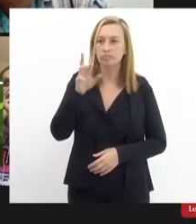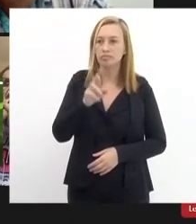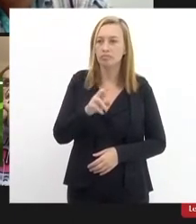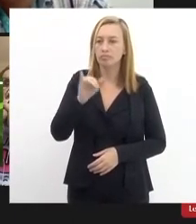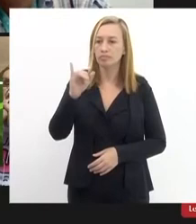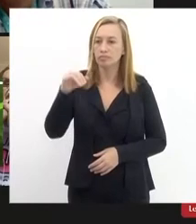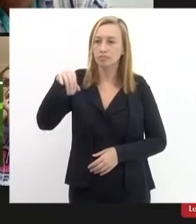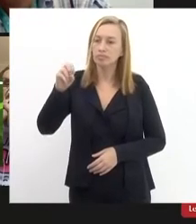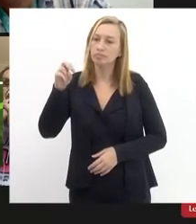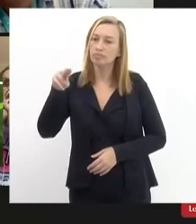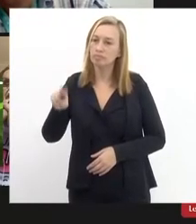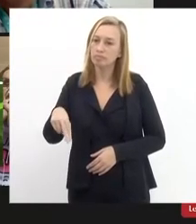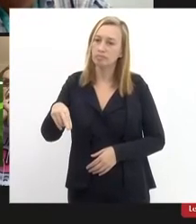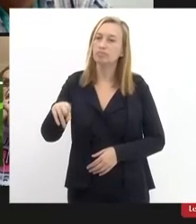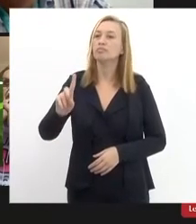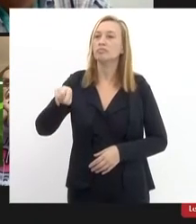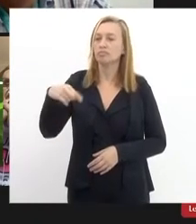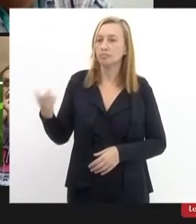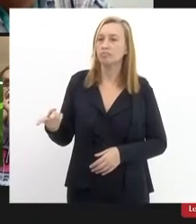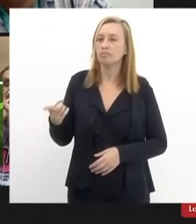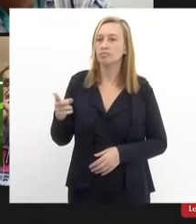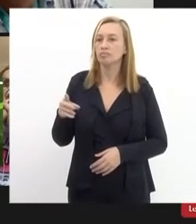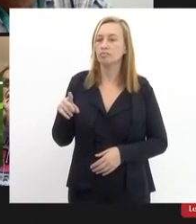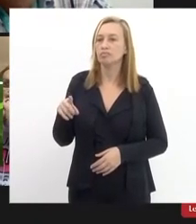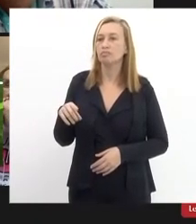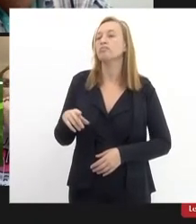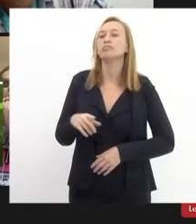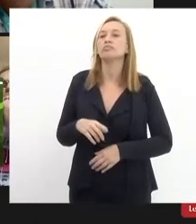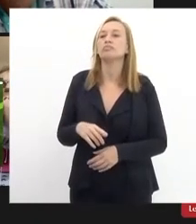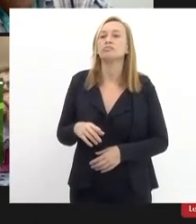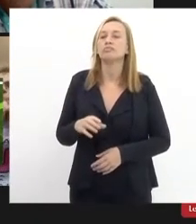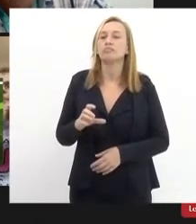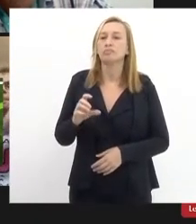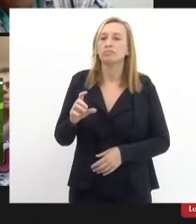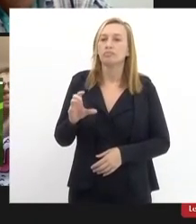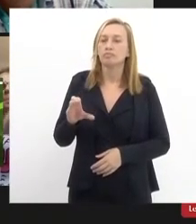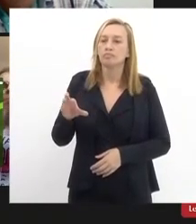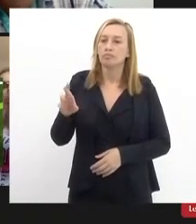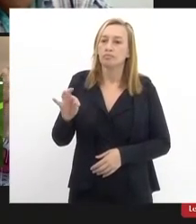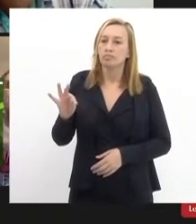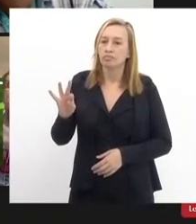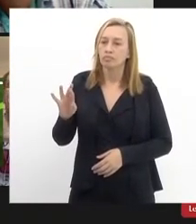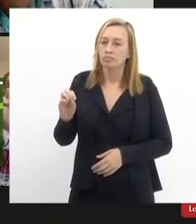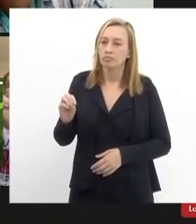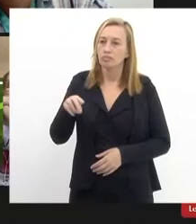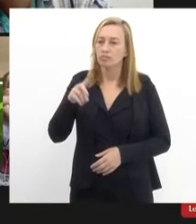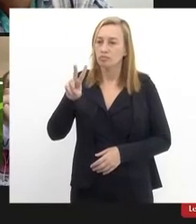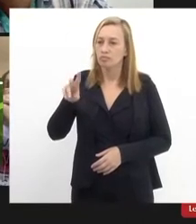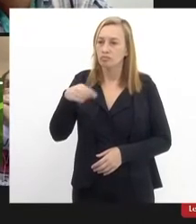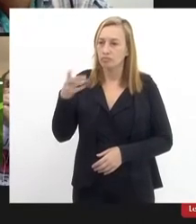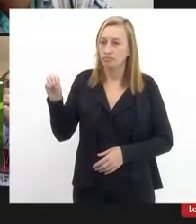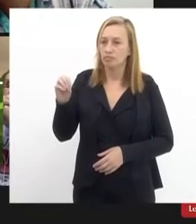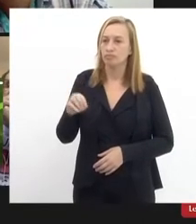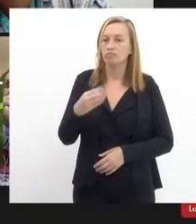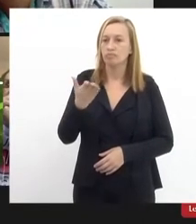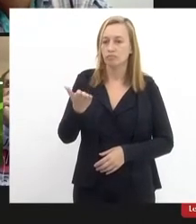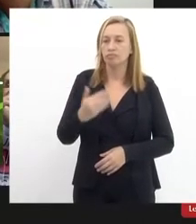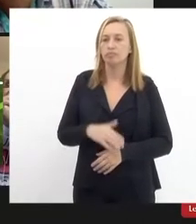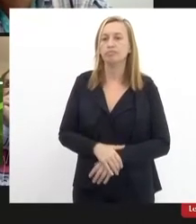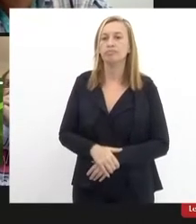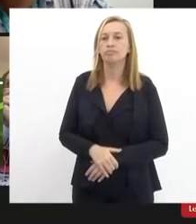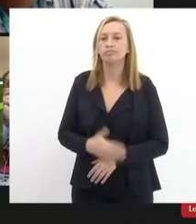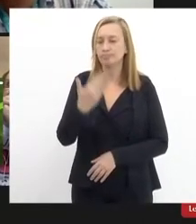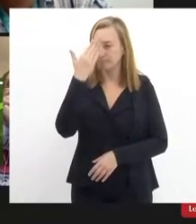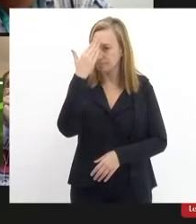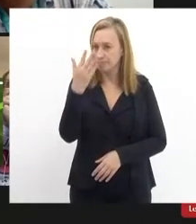Lindbergh está na fila etc Cristóvão Barcelos liderança do Largo das Neves a palavra é sua muito